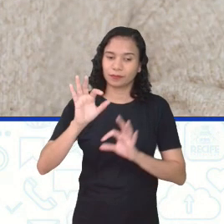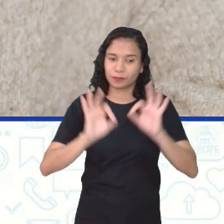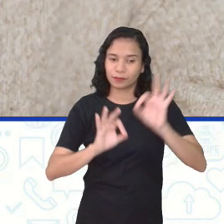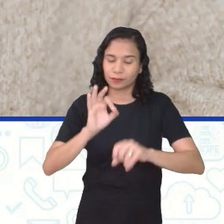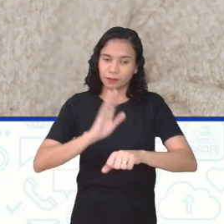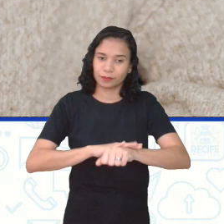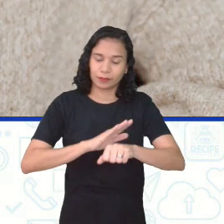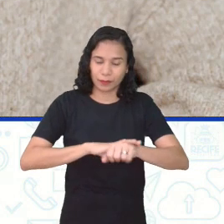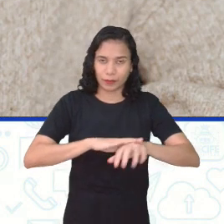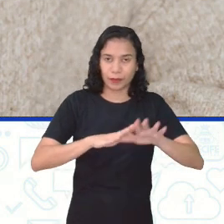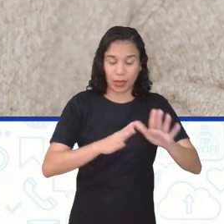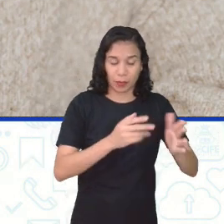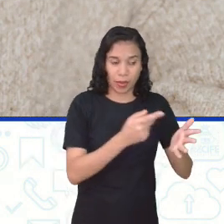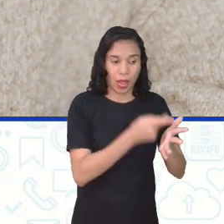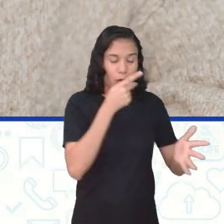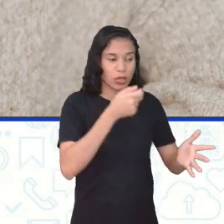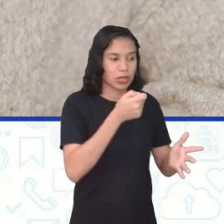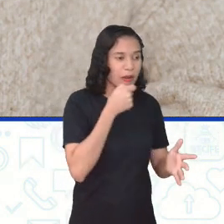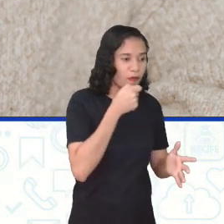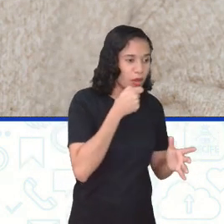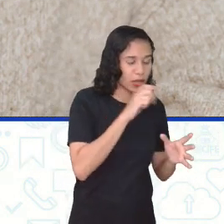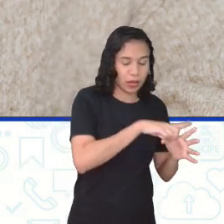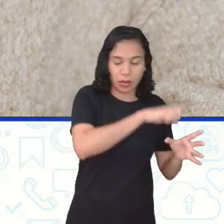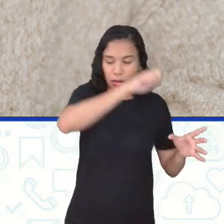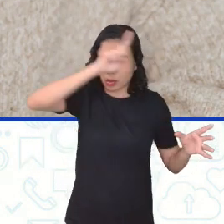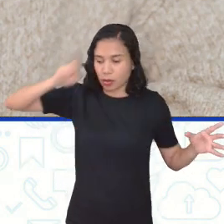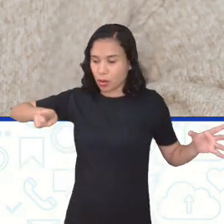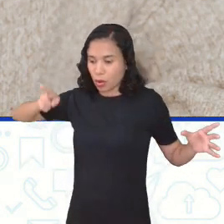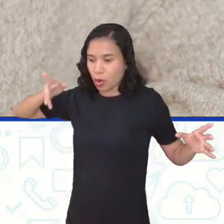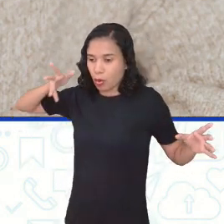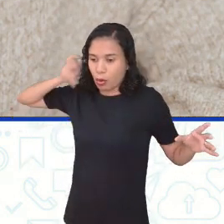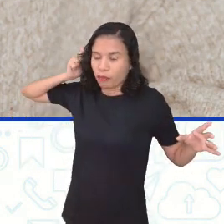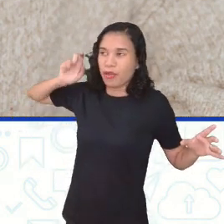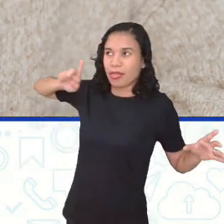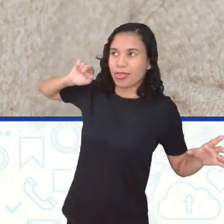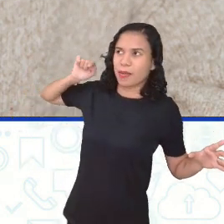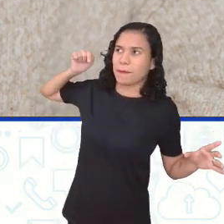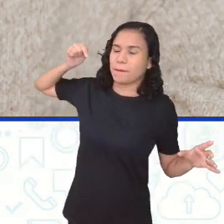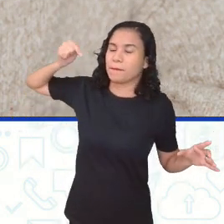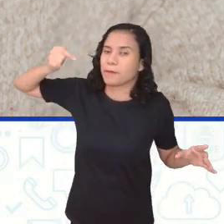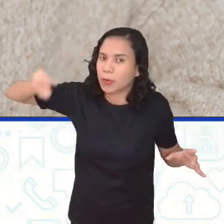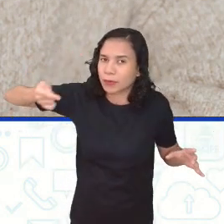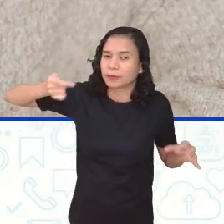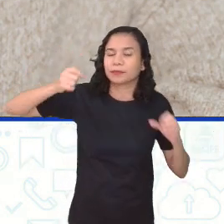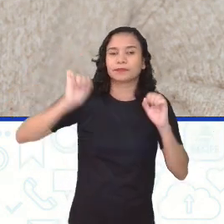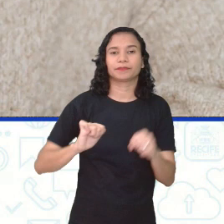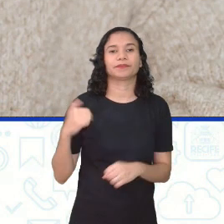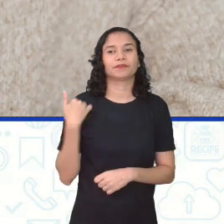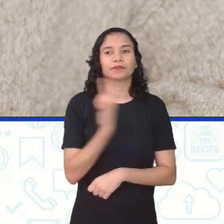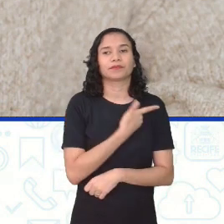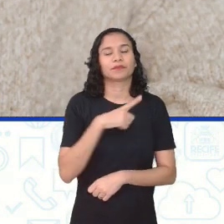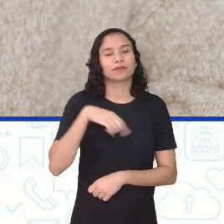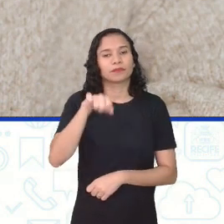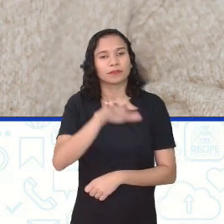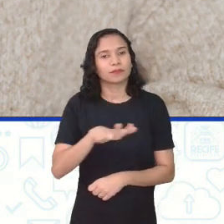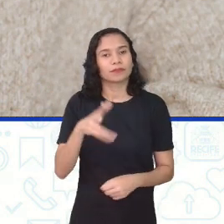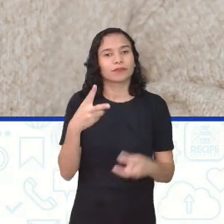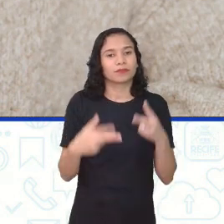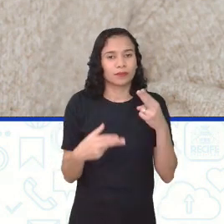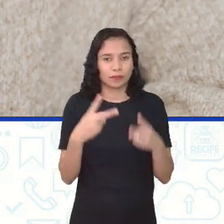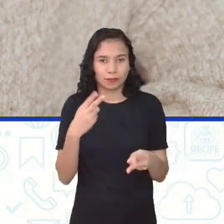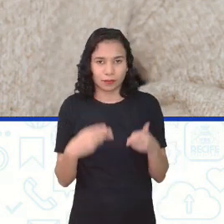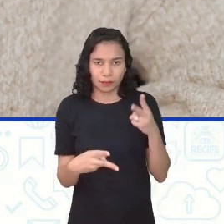temporal entre o ato de se gravar e o ato de se ouvir ou de se publicar, é que a gente tem esse espaço para edição,